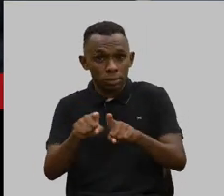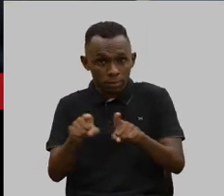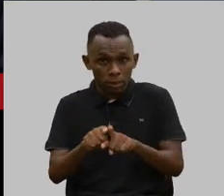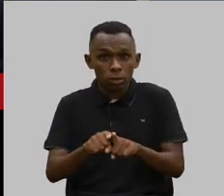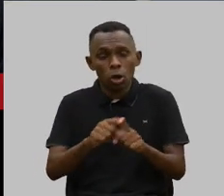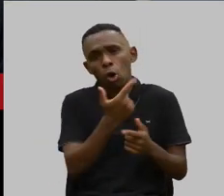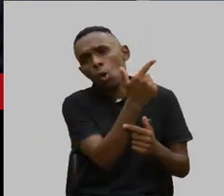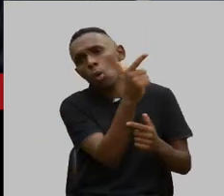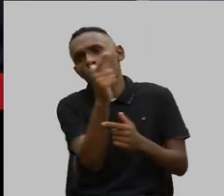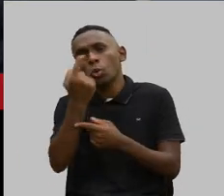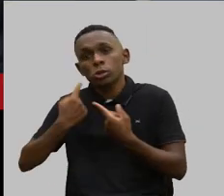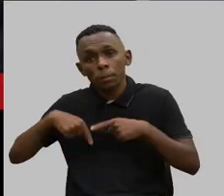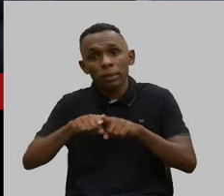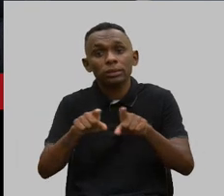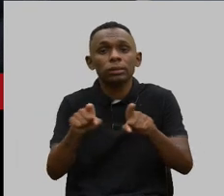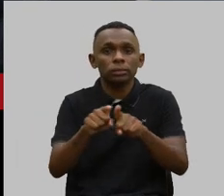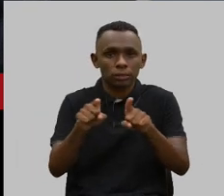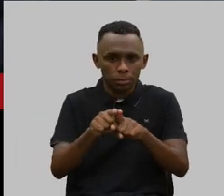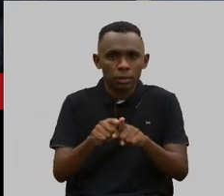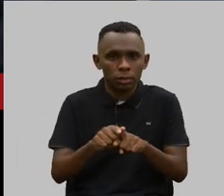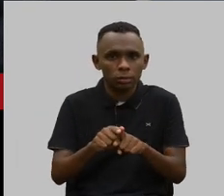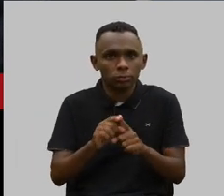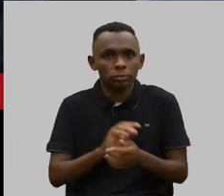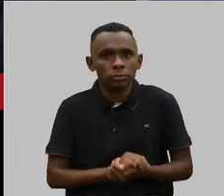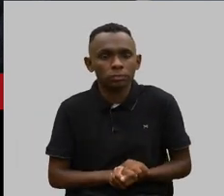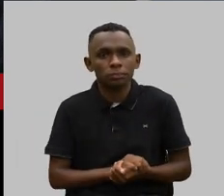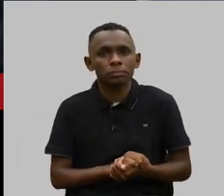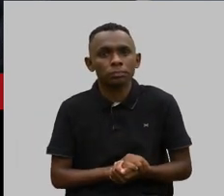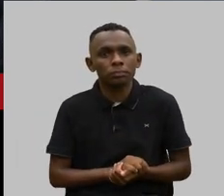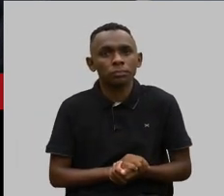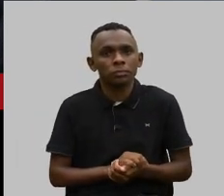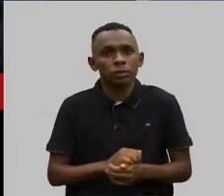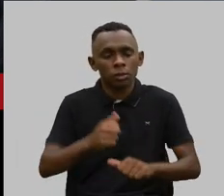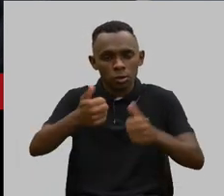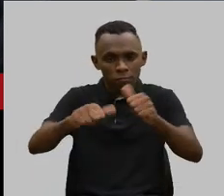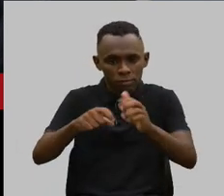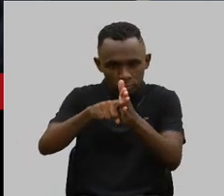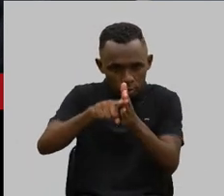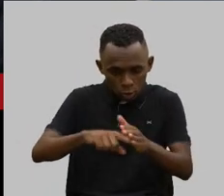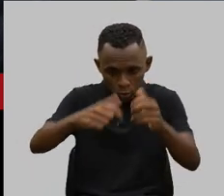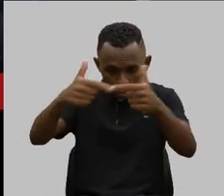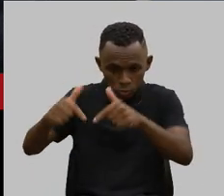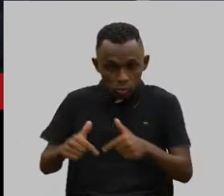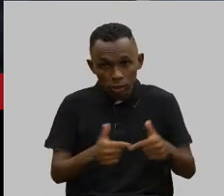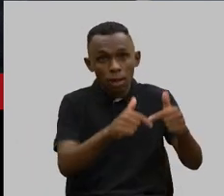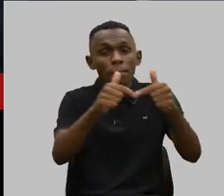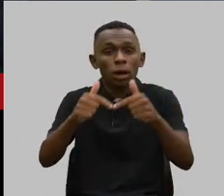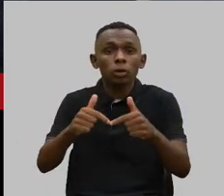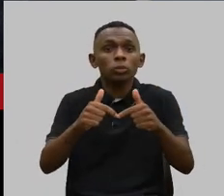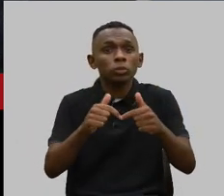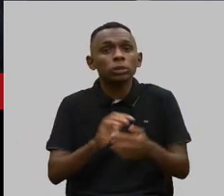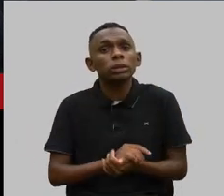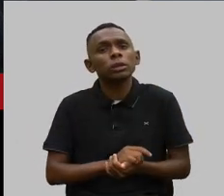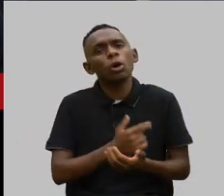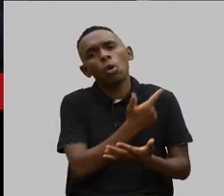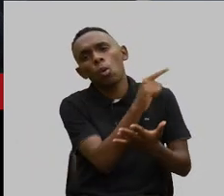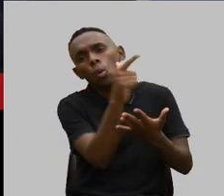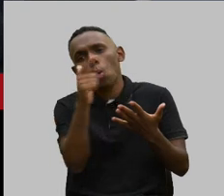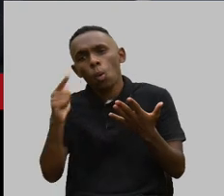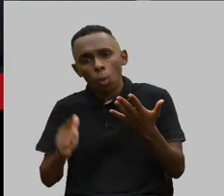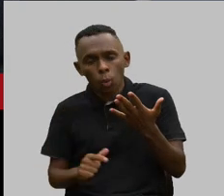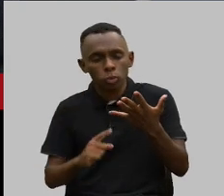dentre outros, parceiros, a Procuradoria, a Fiscalização do Trabalho, Ministério Público do Trabalho, dentre outros